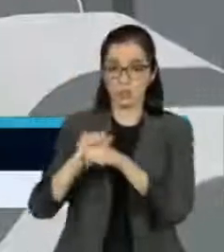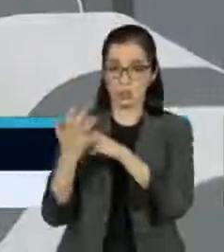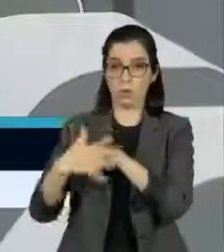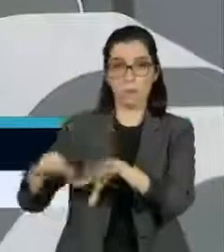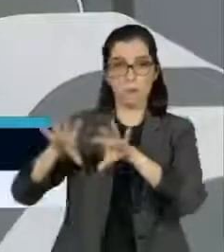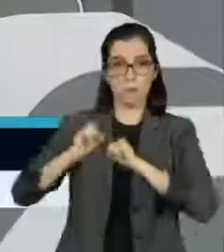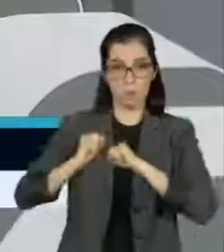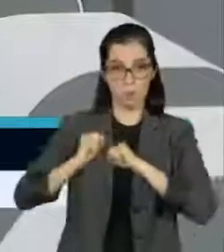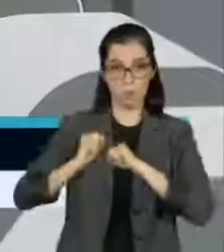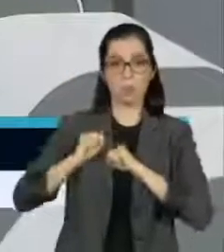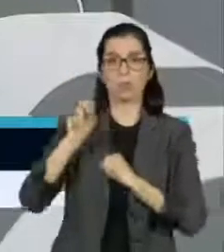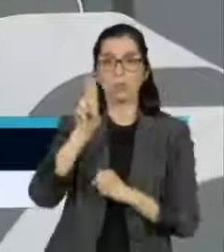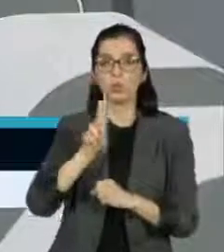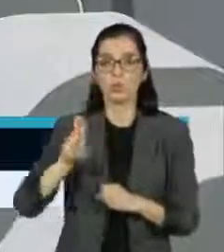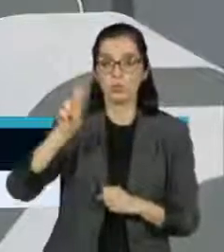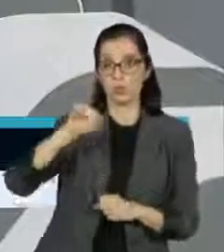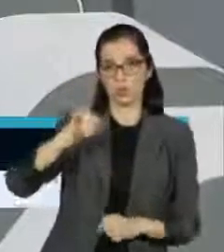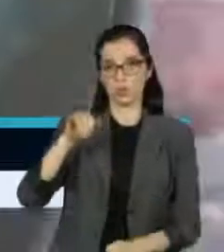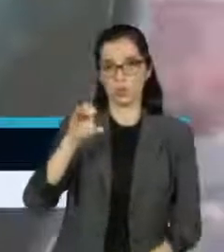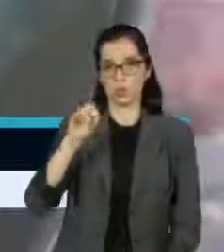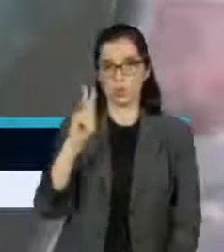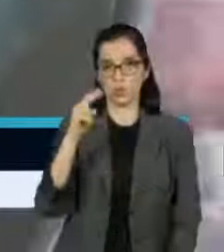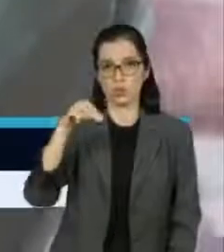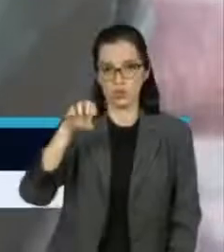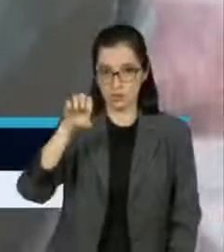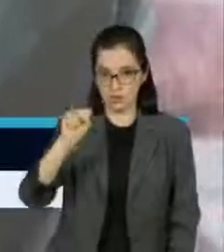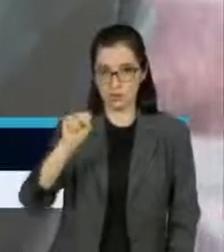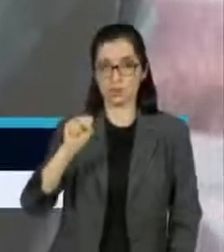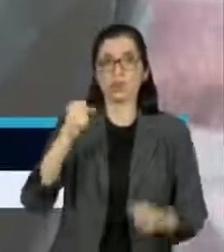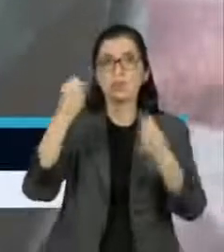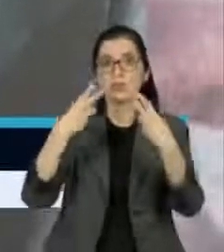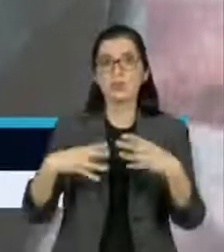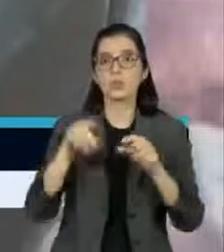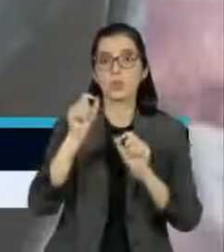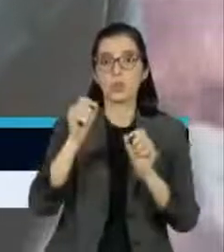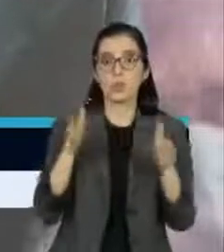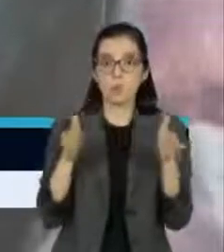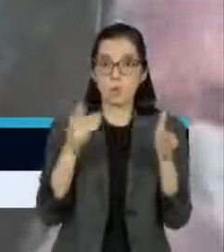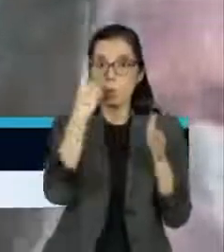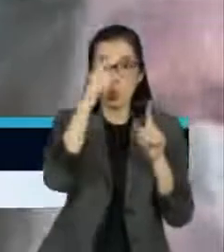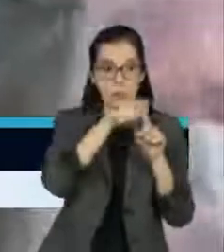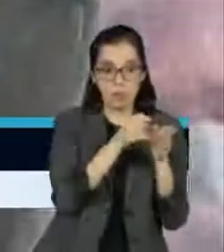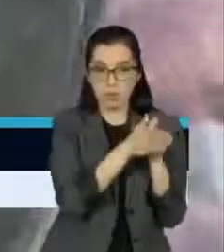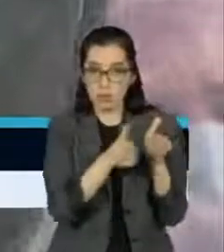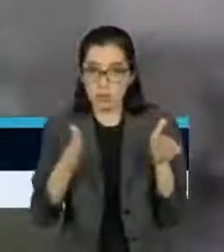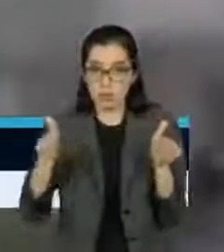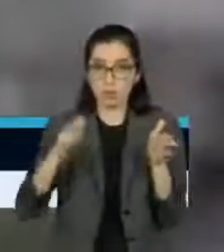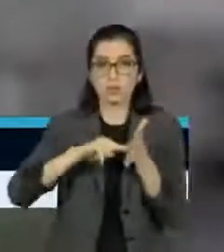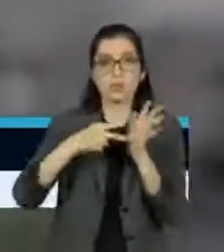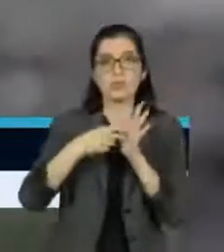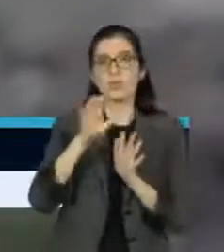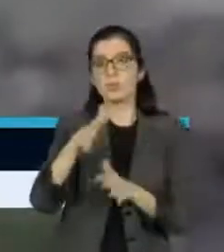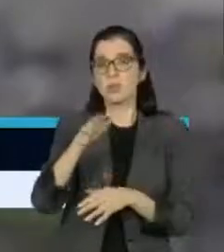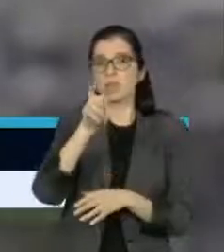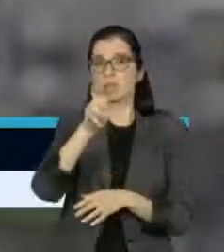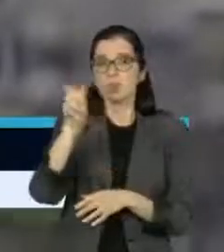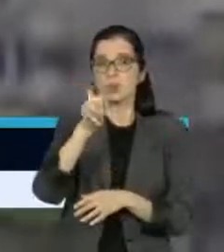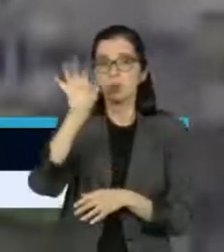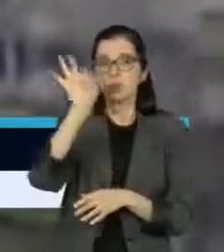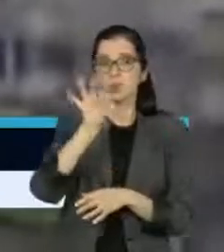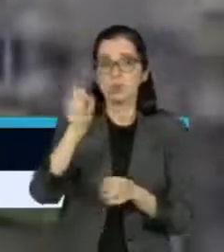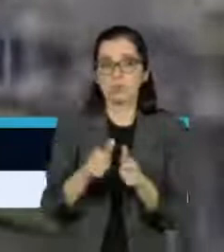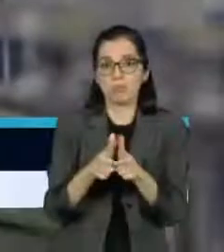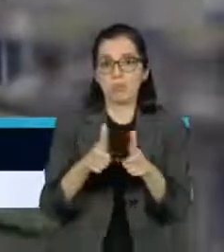Universidade Johns Hopkins, no intervalo de um mês, a média móvel semanal de novos casos de covid-19 aumentou